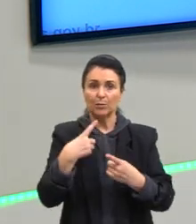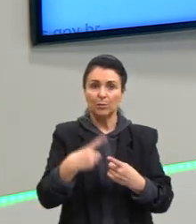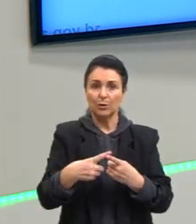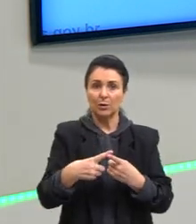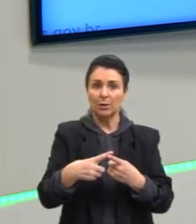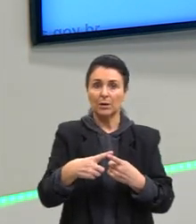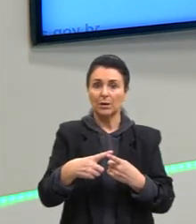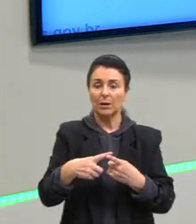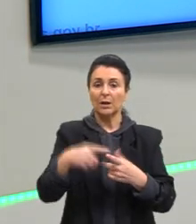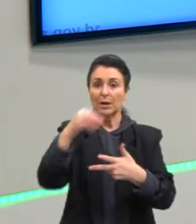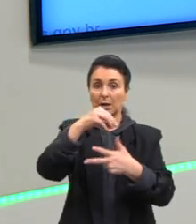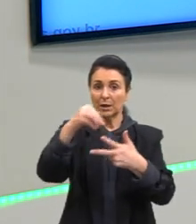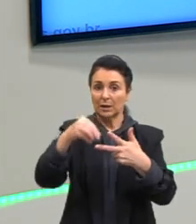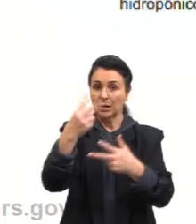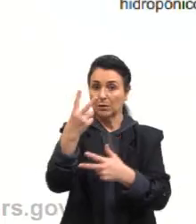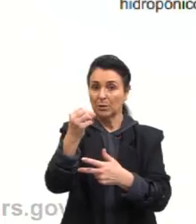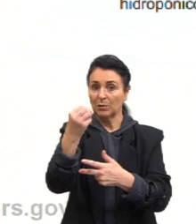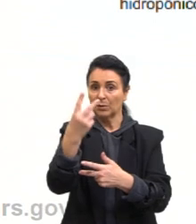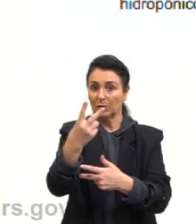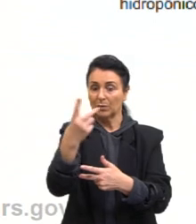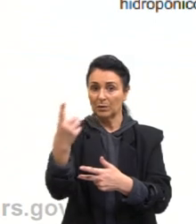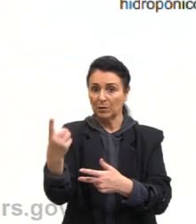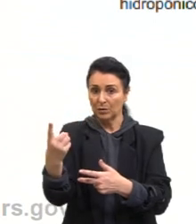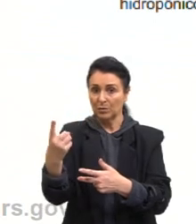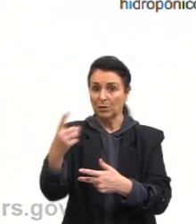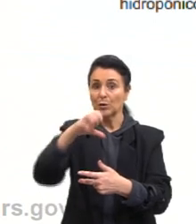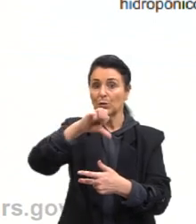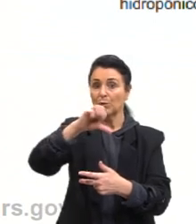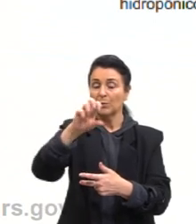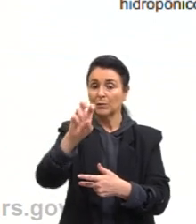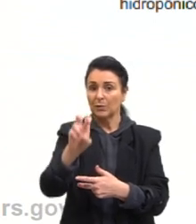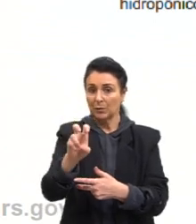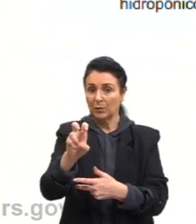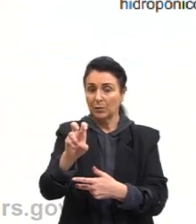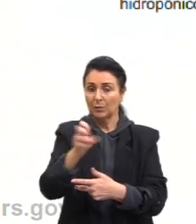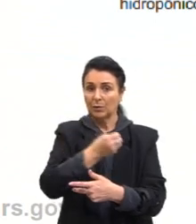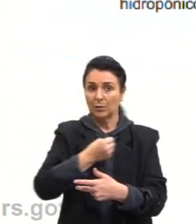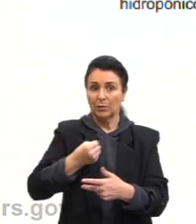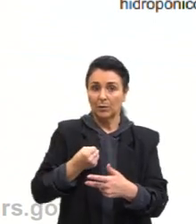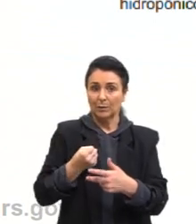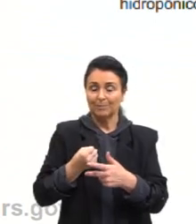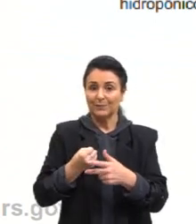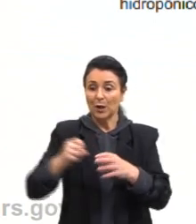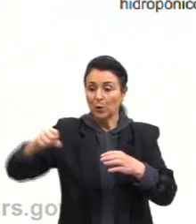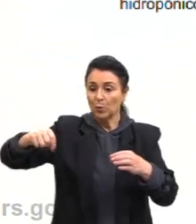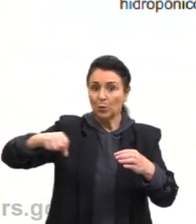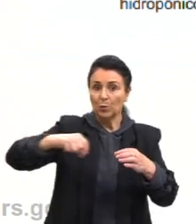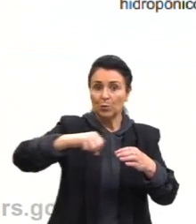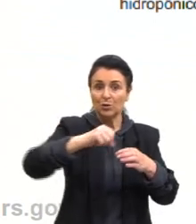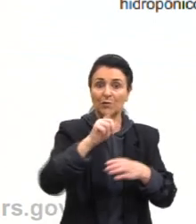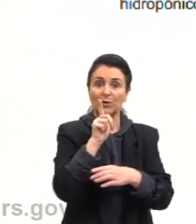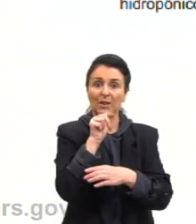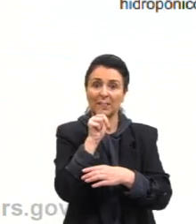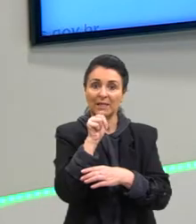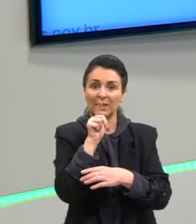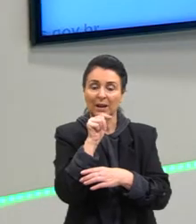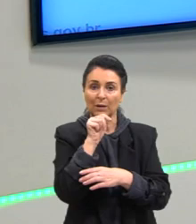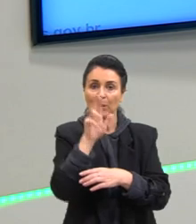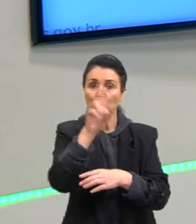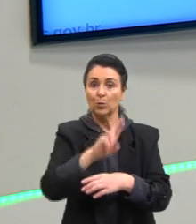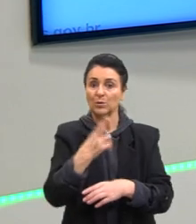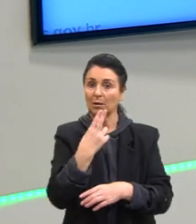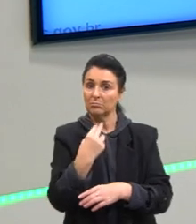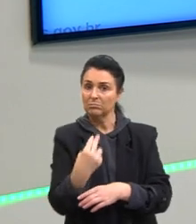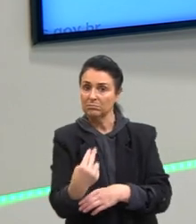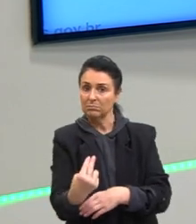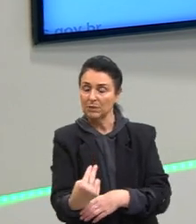passado também, tá? A questão 95 diz o seguinte, no cultivo por hidroponia são utilizadas soluções nutritivas